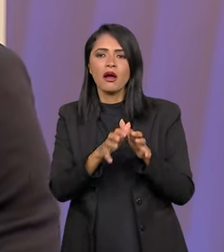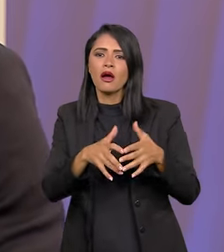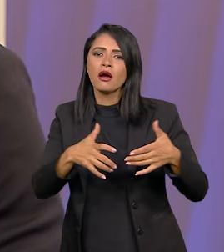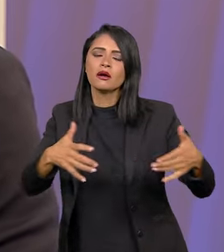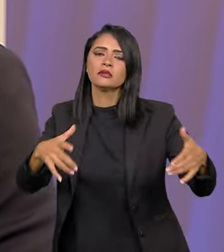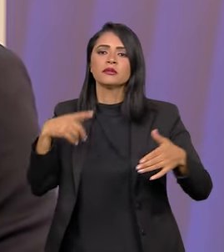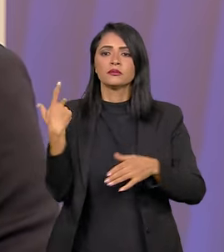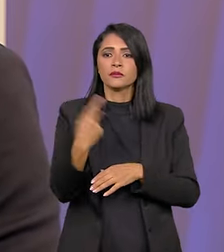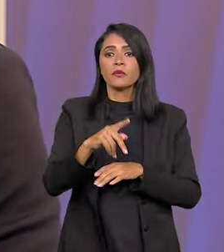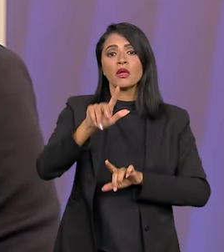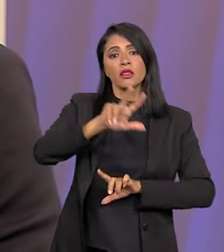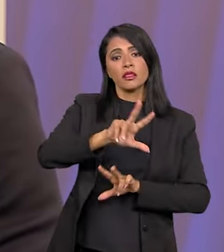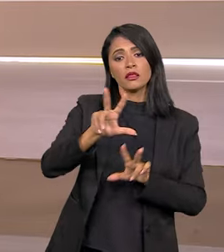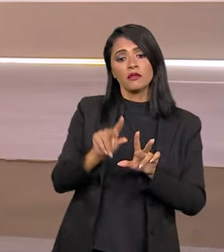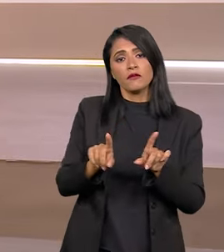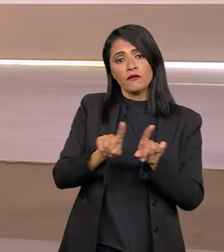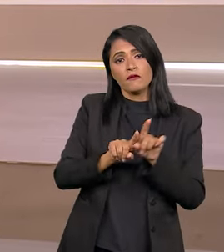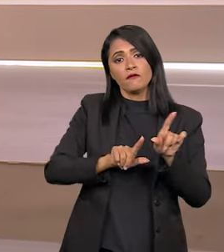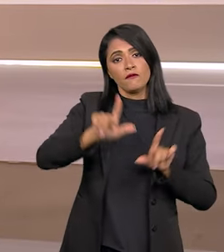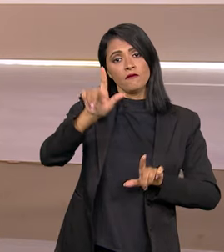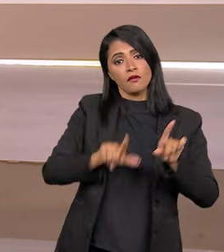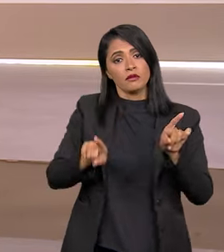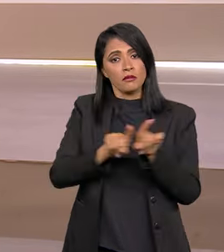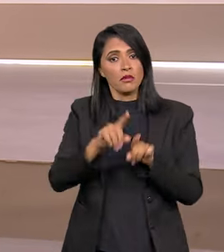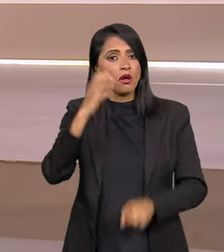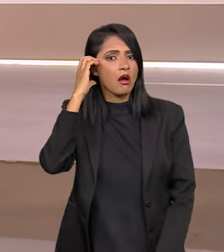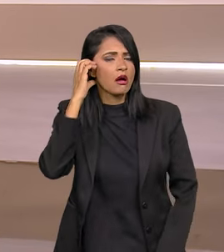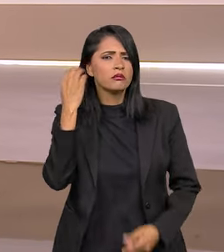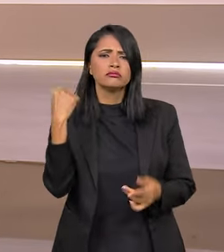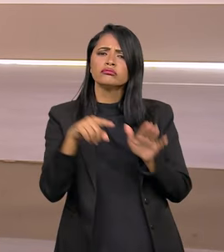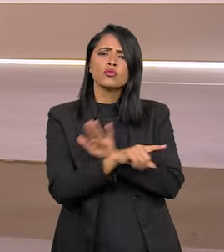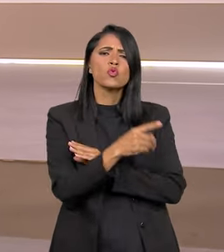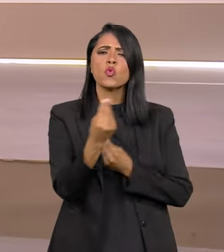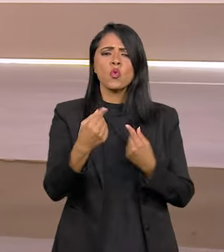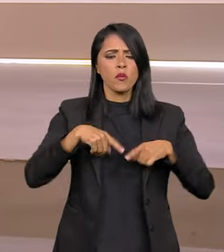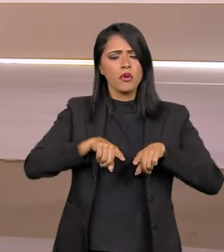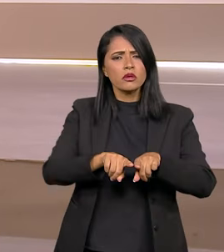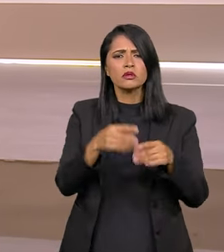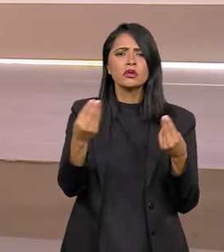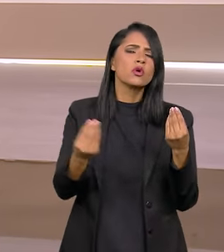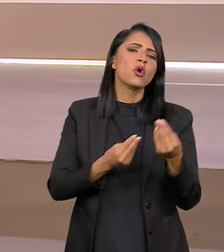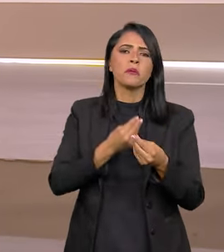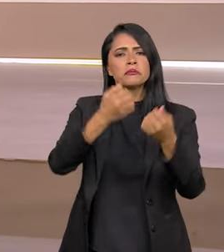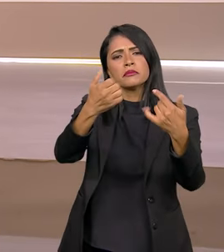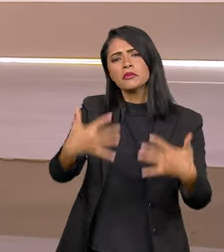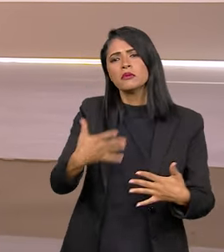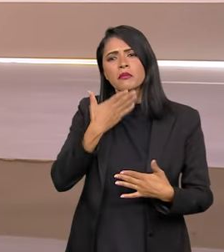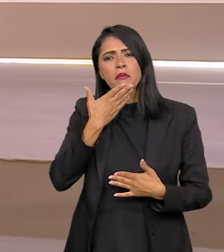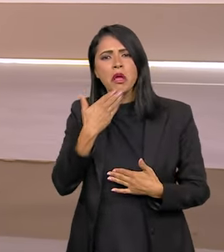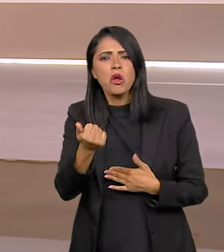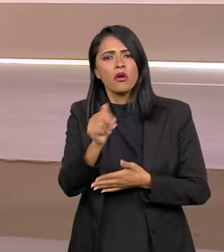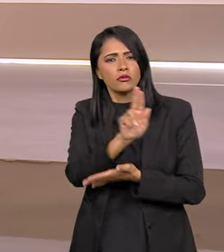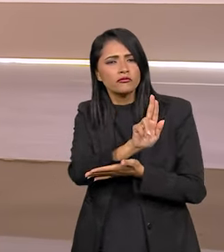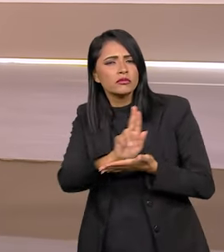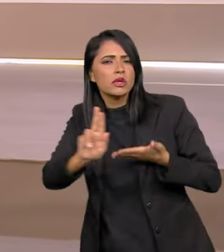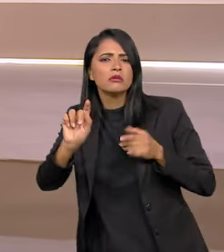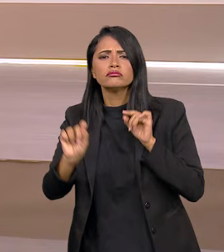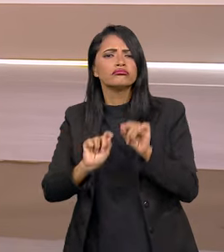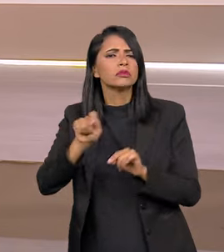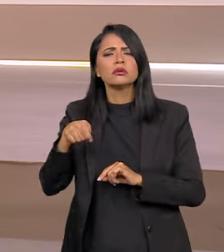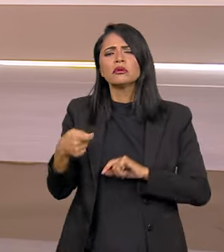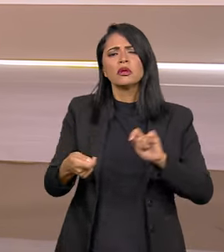gente está em um processo de expansão, tanto da TV quanto do rádio. E como são esses parceiros? Explica melhor. São